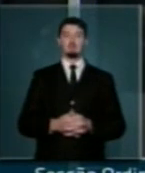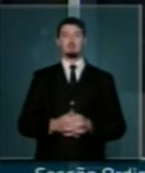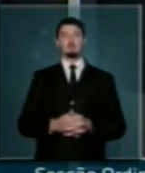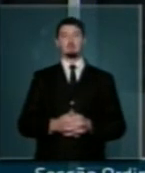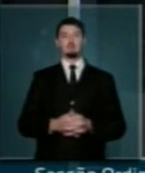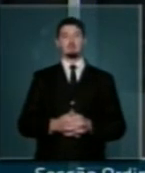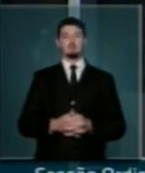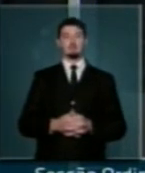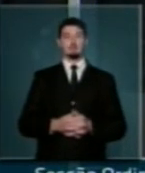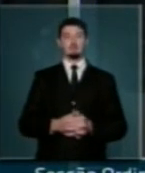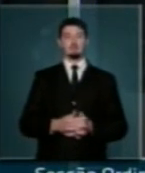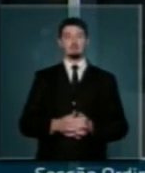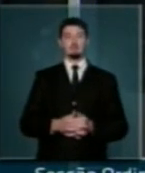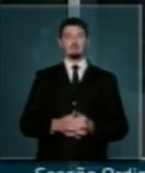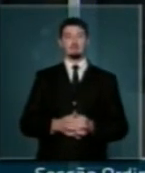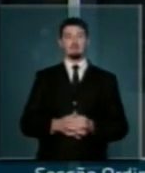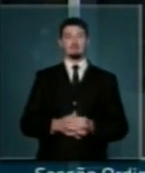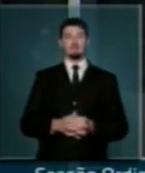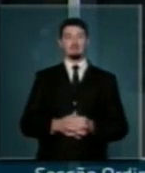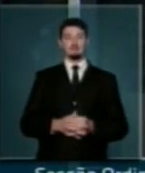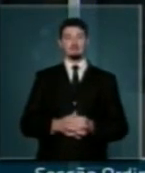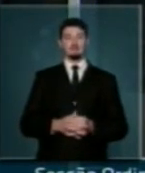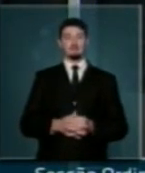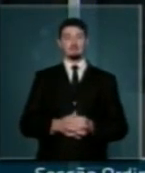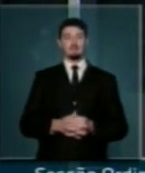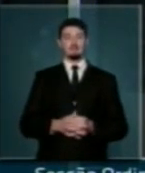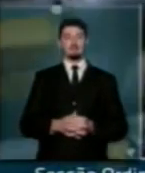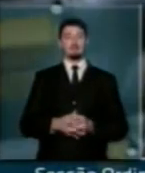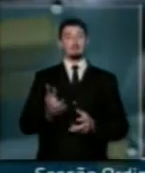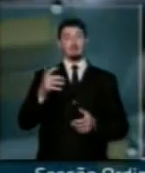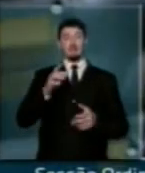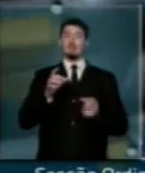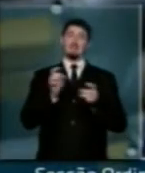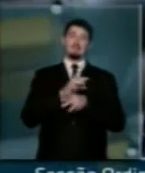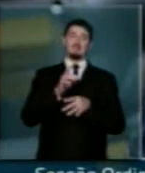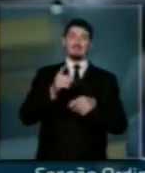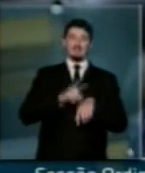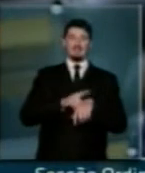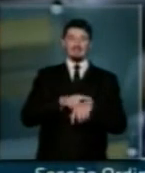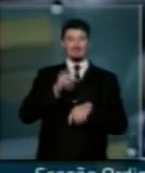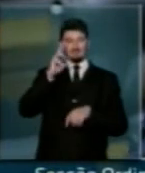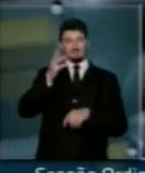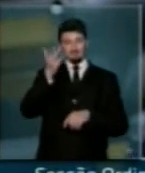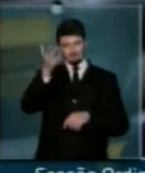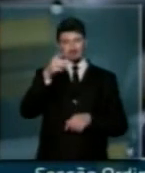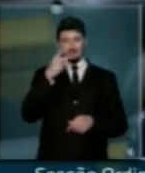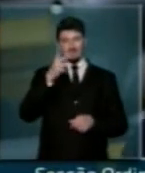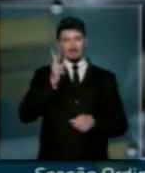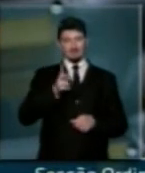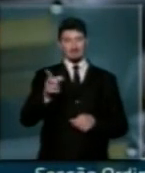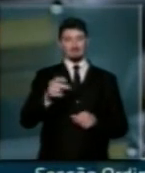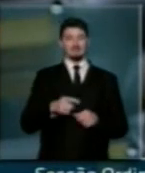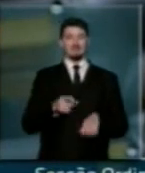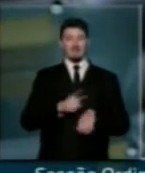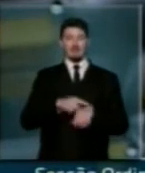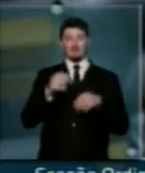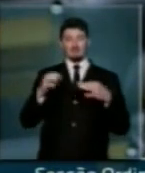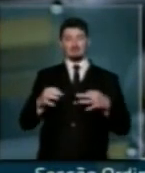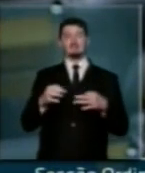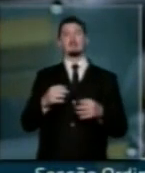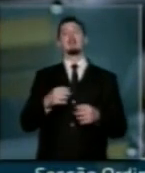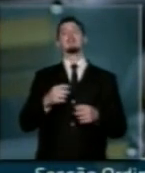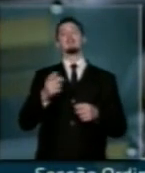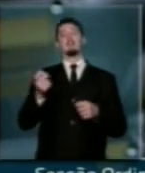Eu agradeço a sua parte. Eu não quero tomar o tempo de Vossa Excelência. Devolvo a palavra à Vossa Excelência e talvez no momento